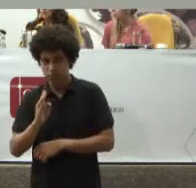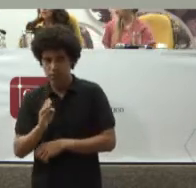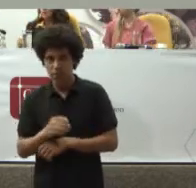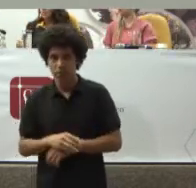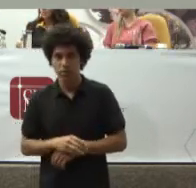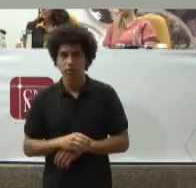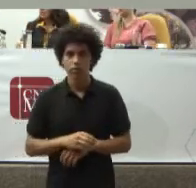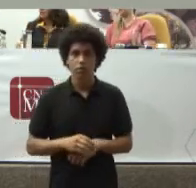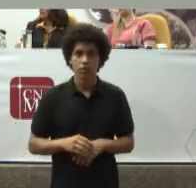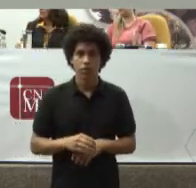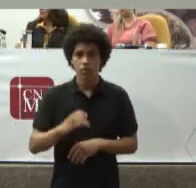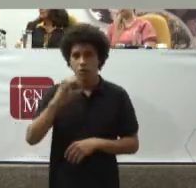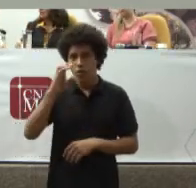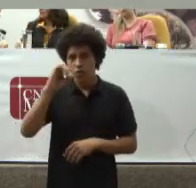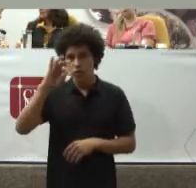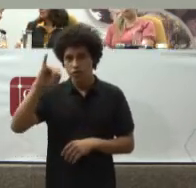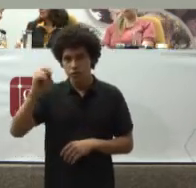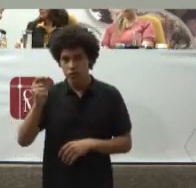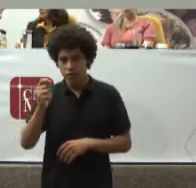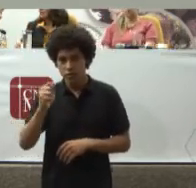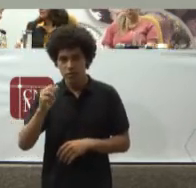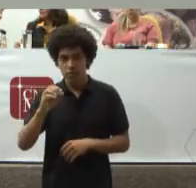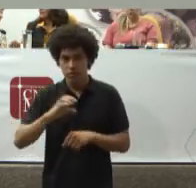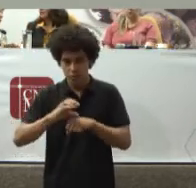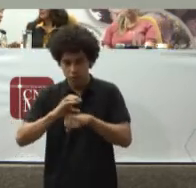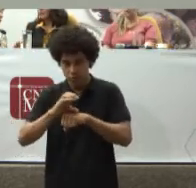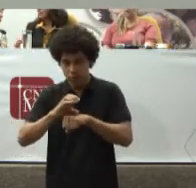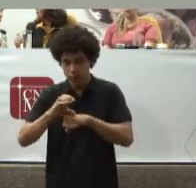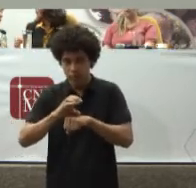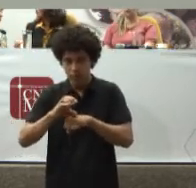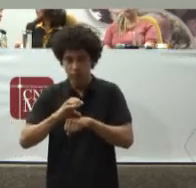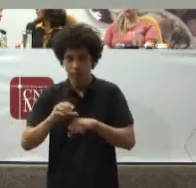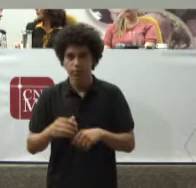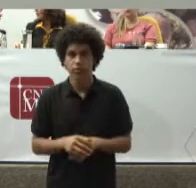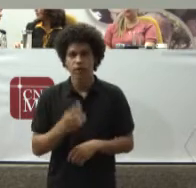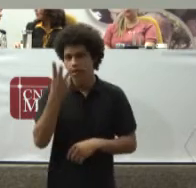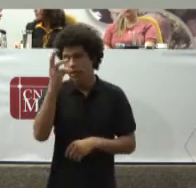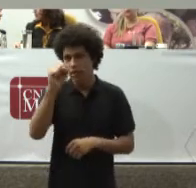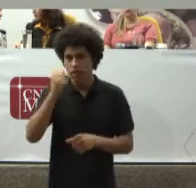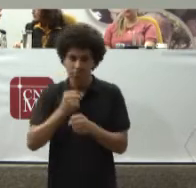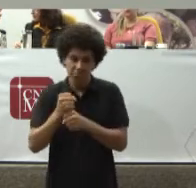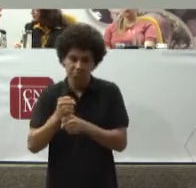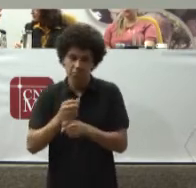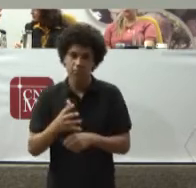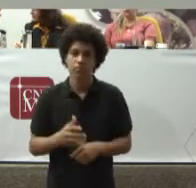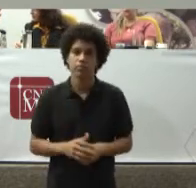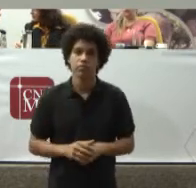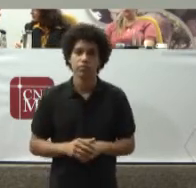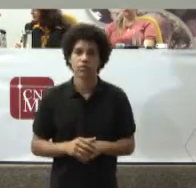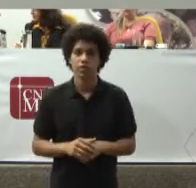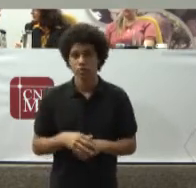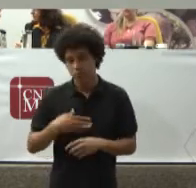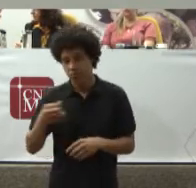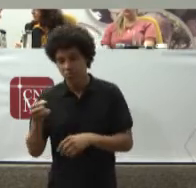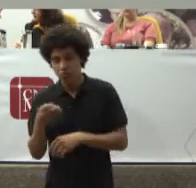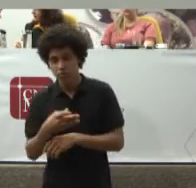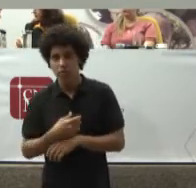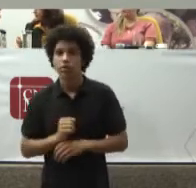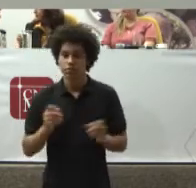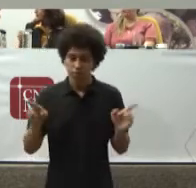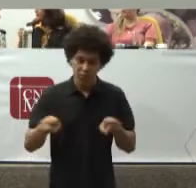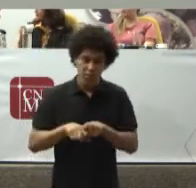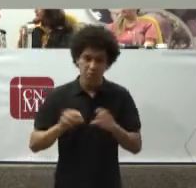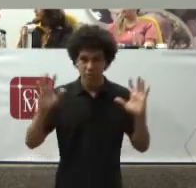constituição De 1988 Faz 30 anos Com esta inovação E celebramos juntos